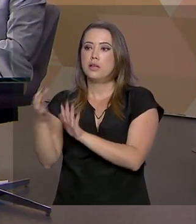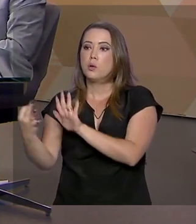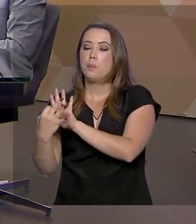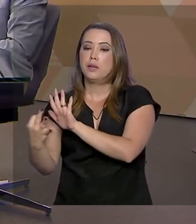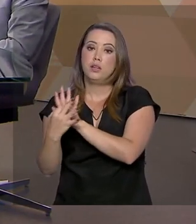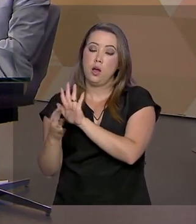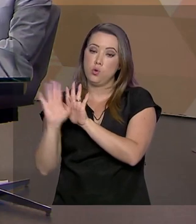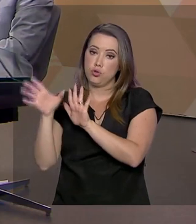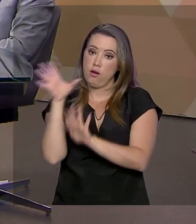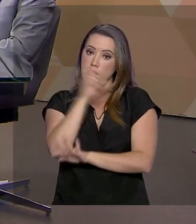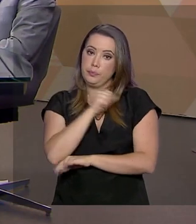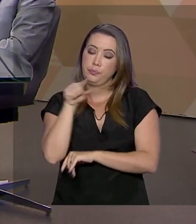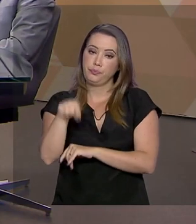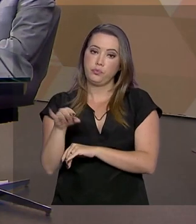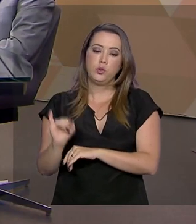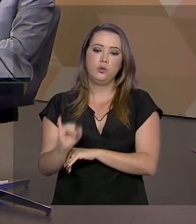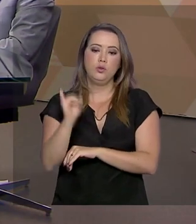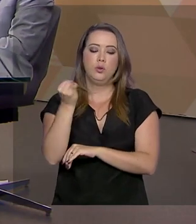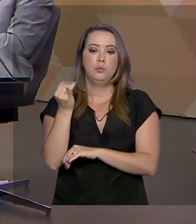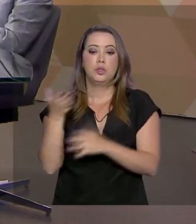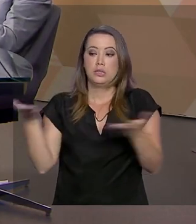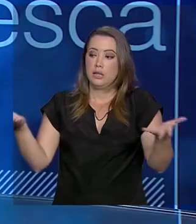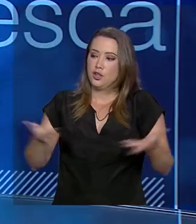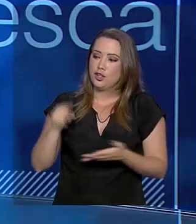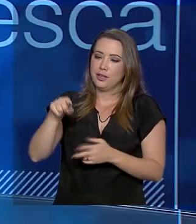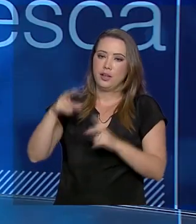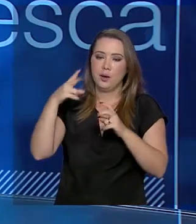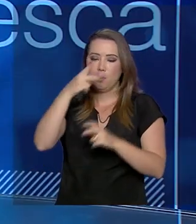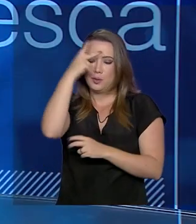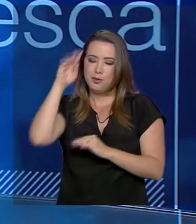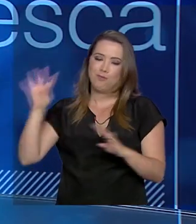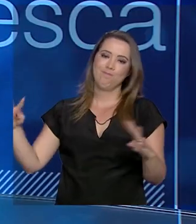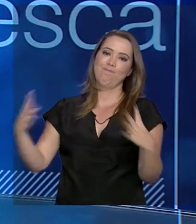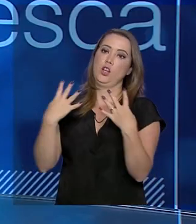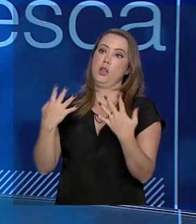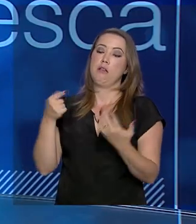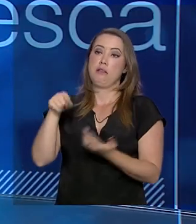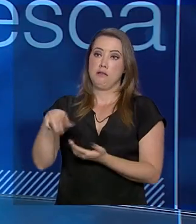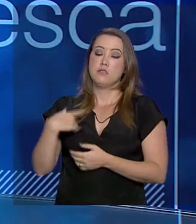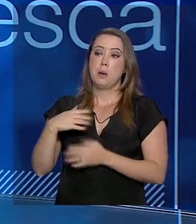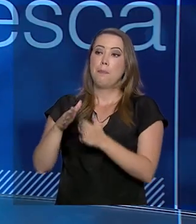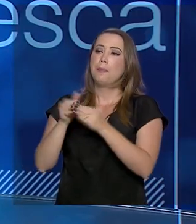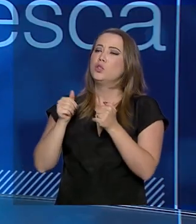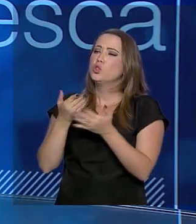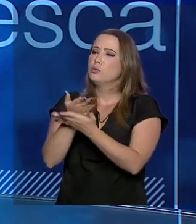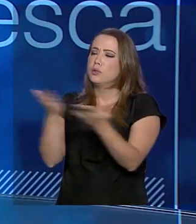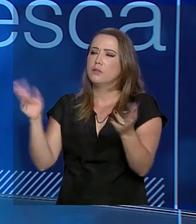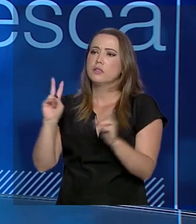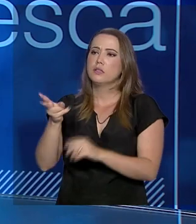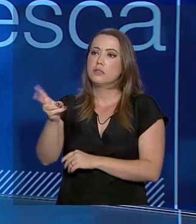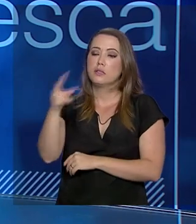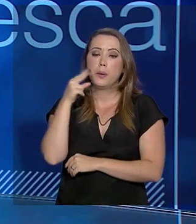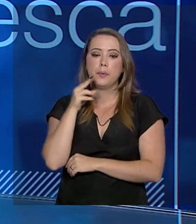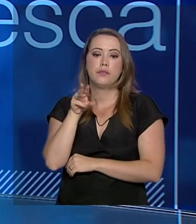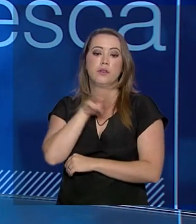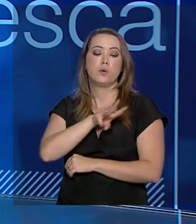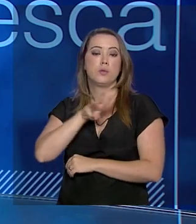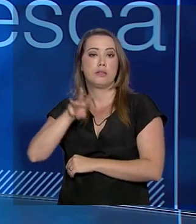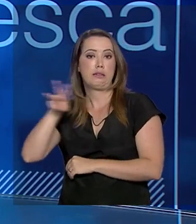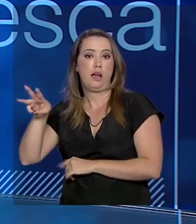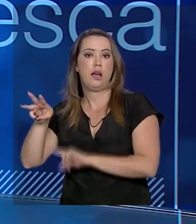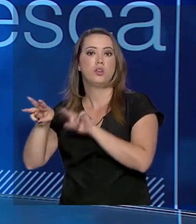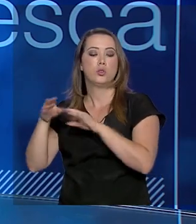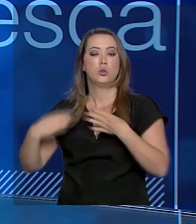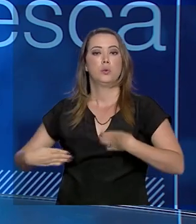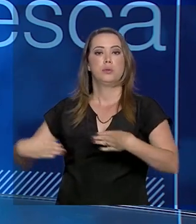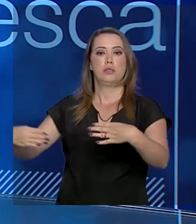pública em breve. Aproveito a oportunidade que eu estou aqui com essa audiência maravilhosa e pedindo para as pessoas estarem sempre ligadas no site do Ministério da Agricultura.